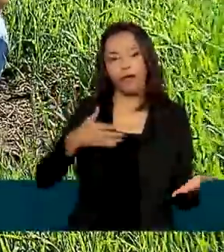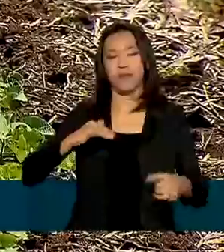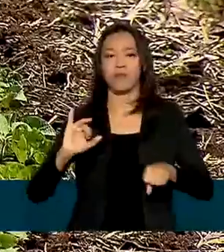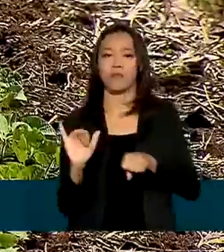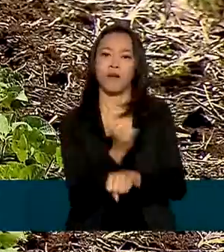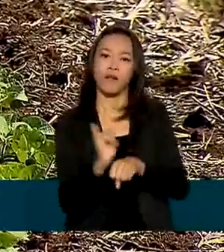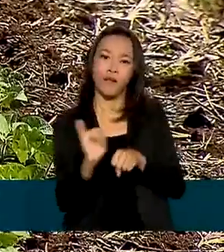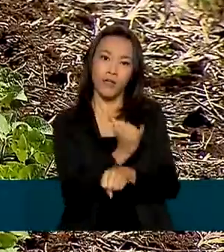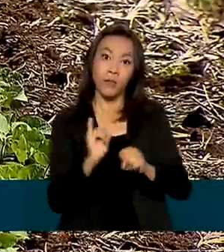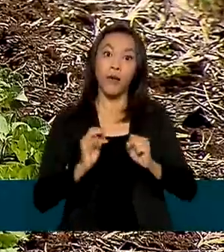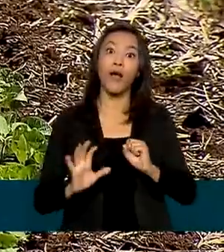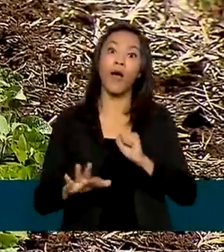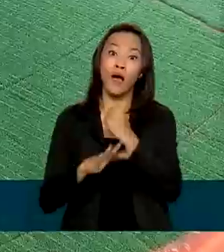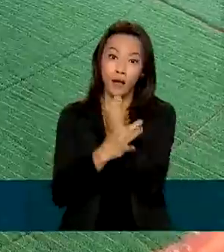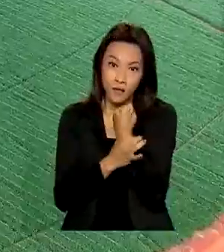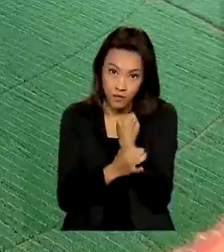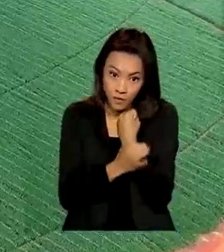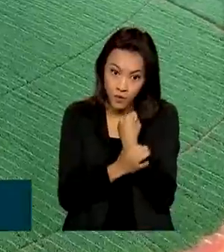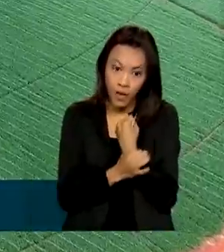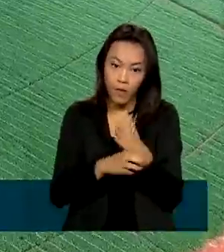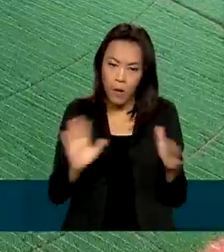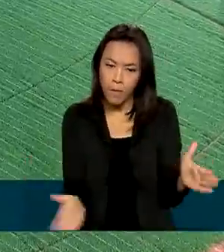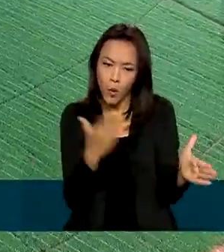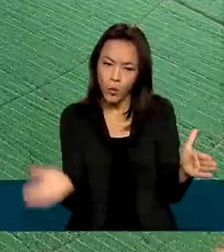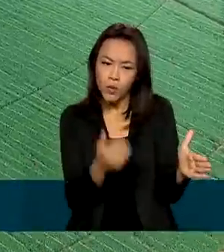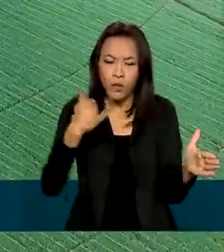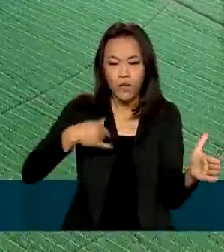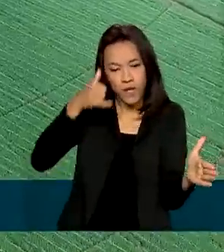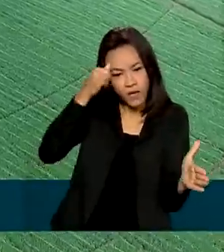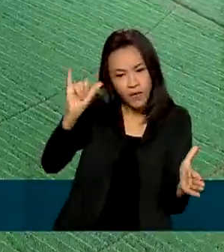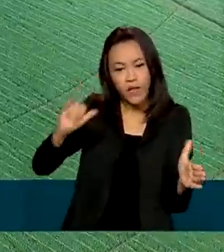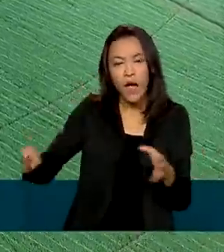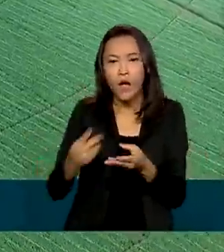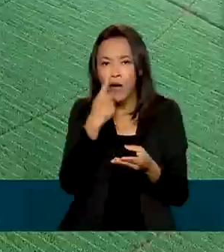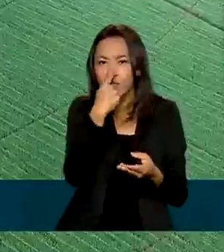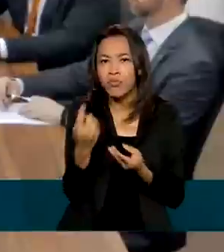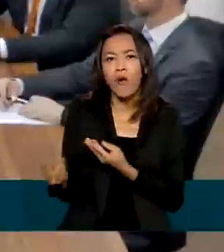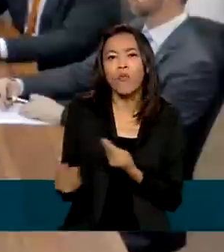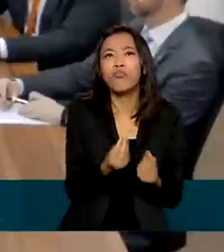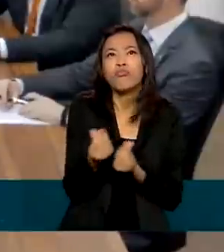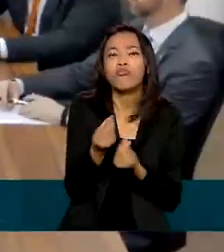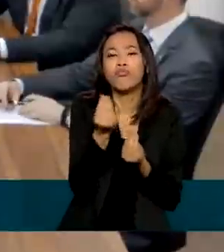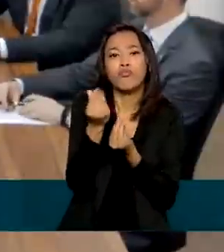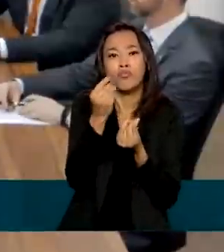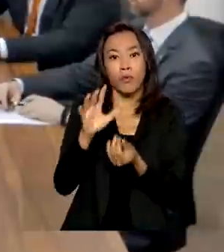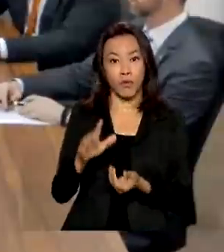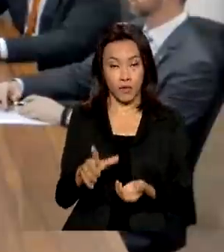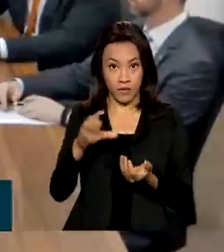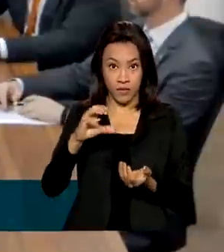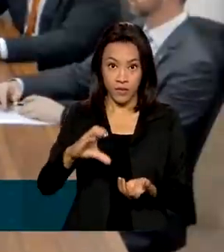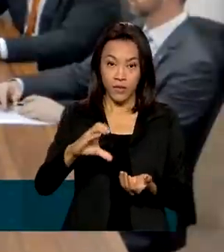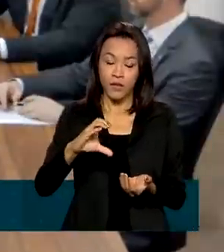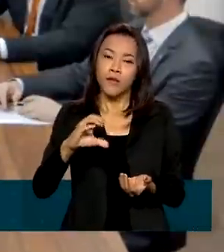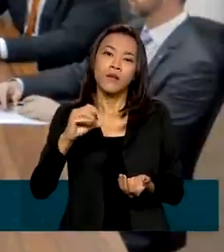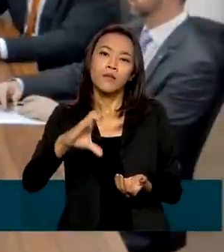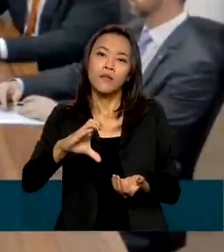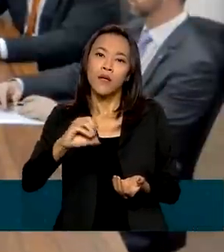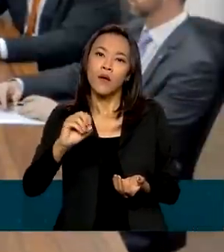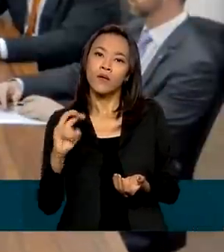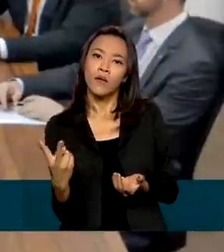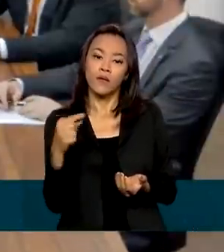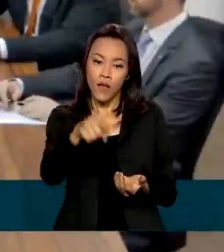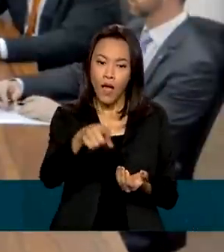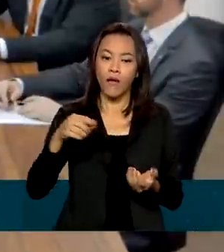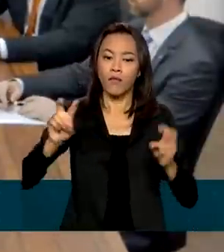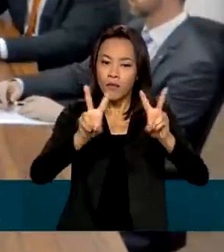garantir a produção agropecuária e reduzir a emissão de gases do efeito estufa. O assunto foi debatido em um seminário realizado pelo